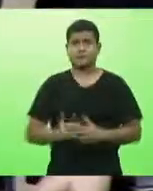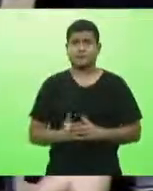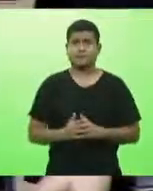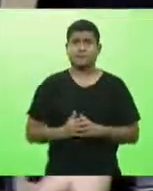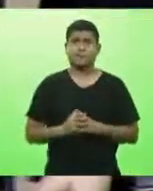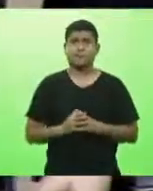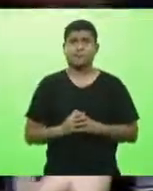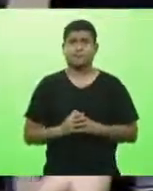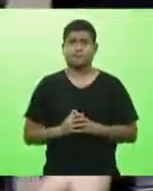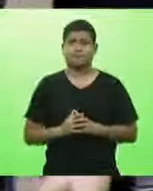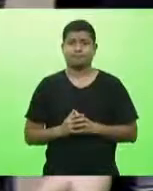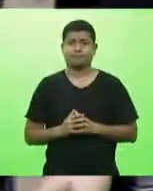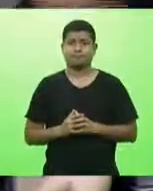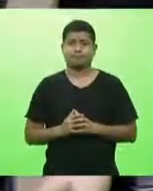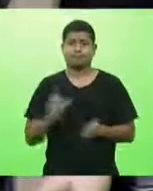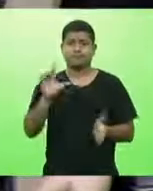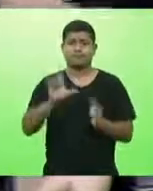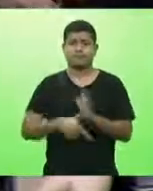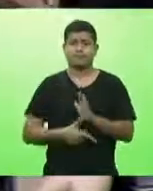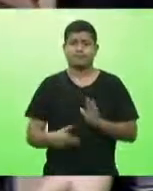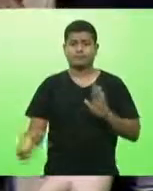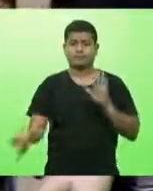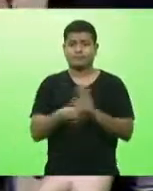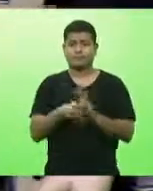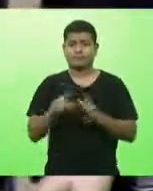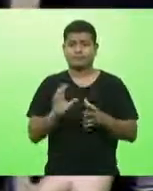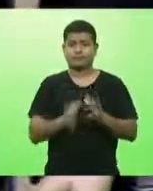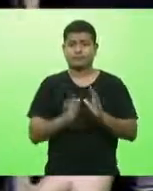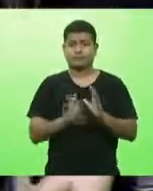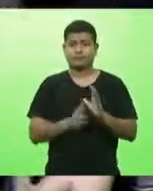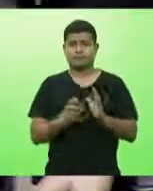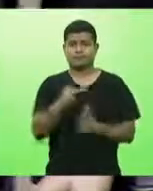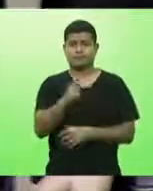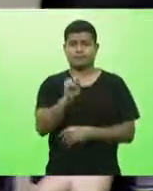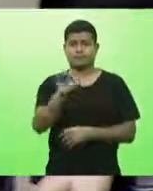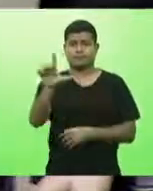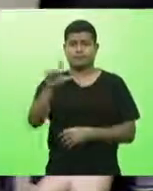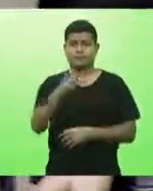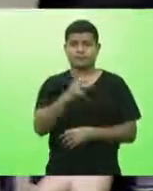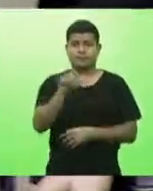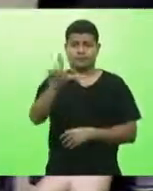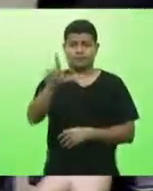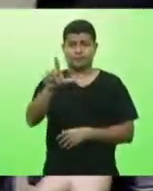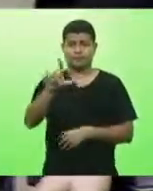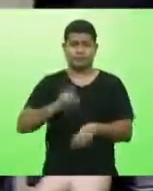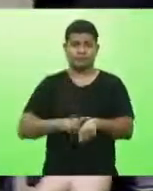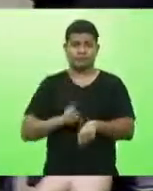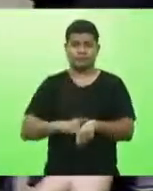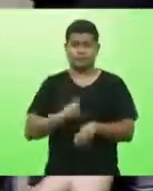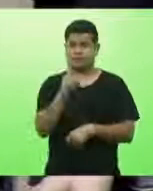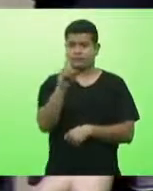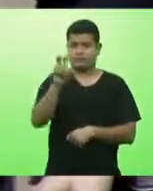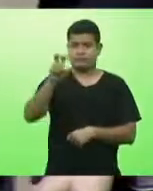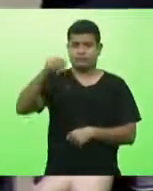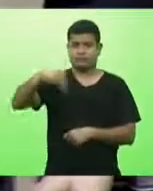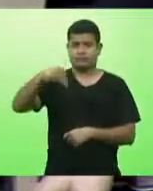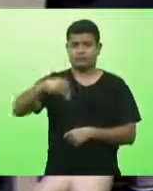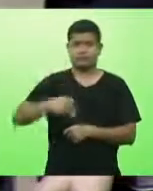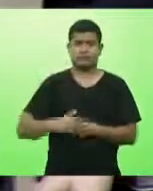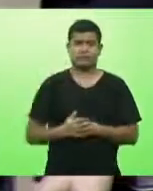próximo horário pertence ao PSL e PL tempo de 15 minutos